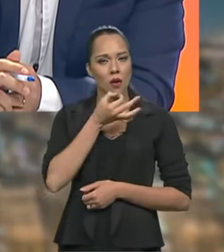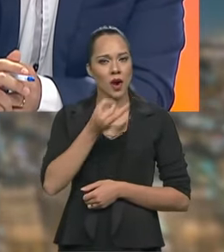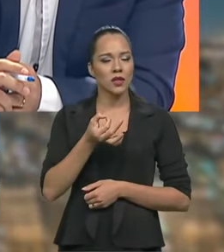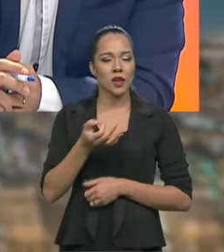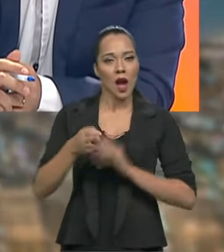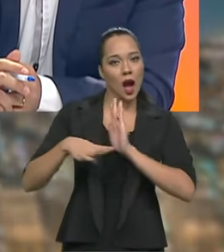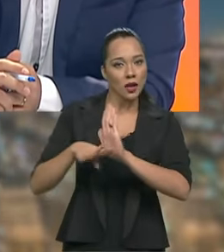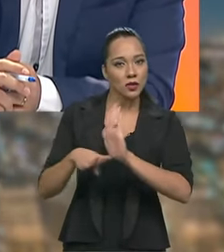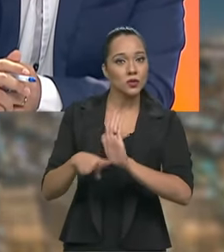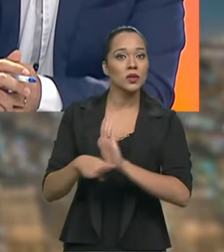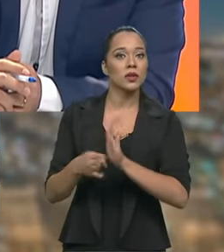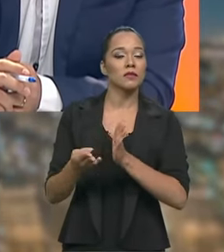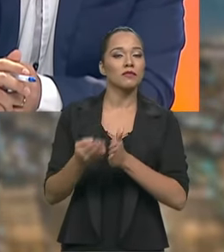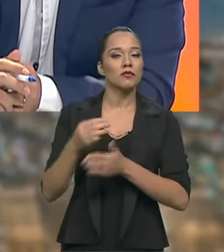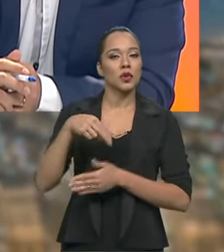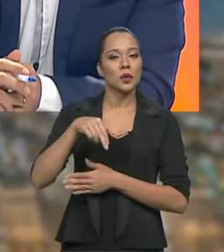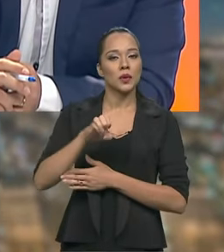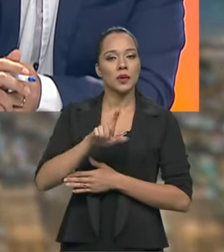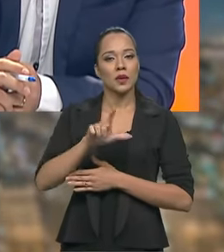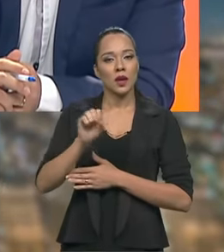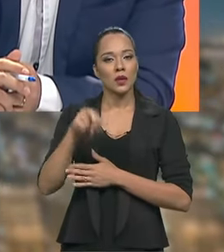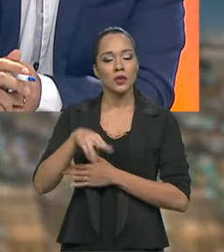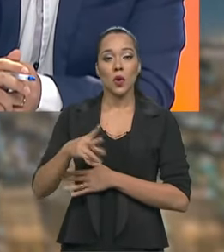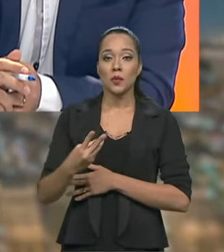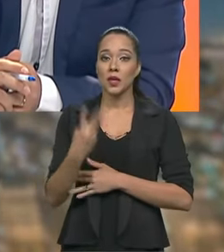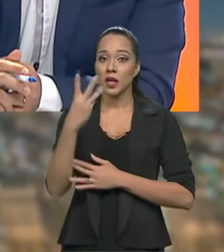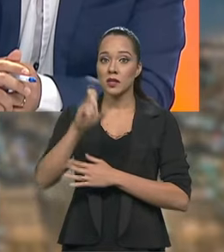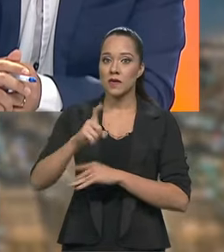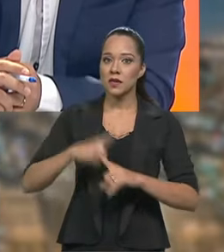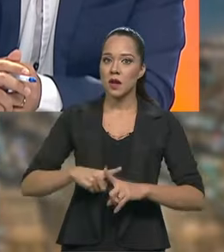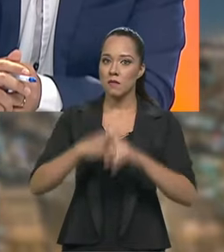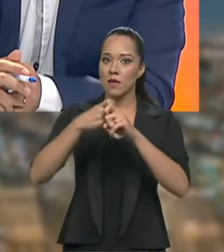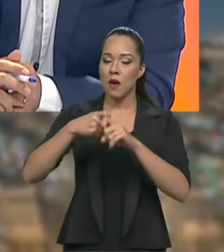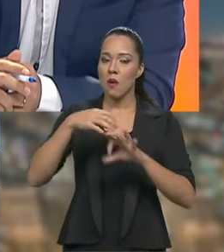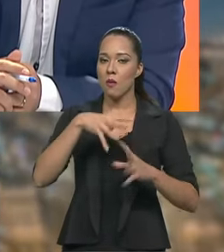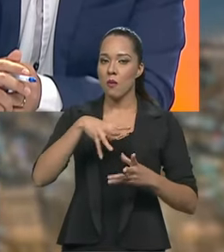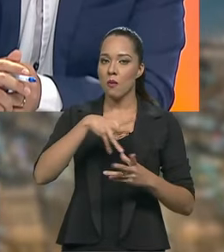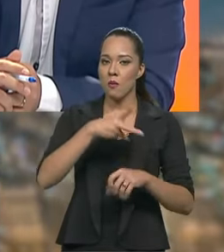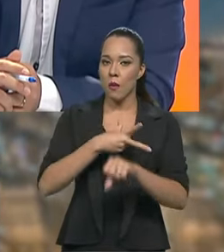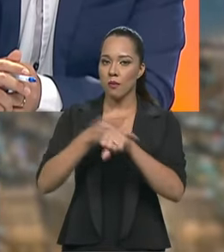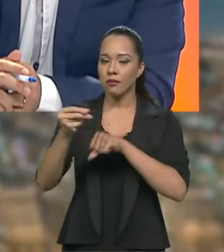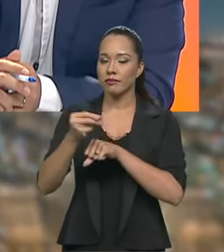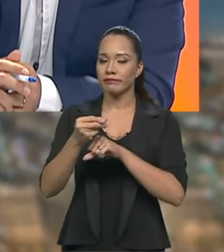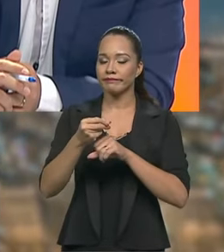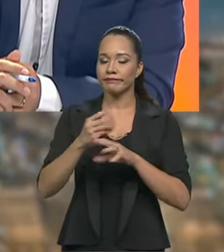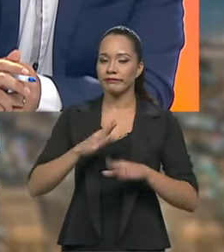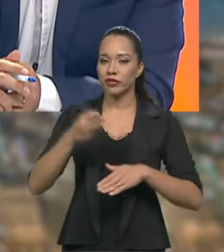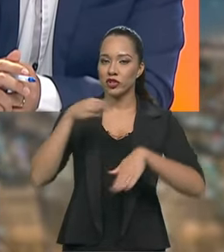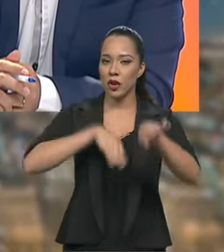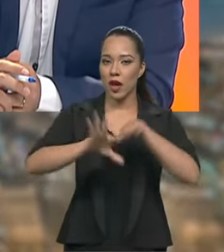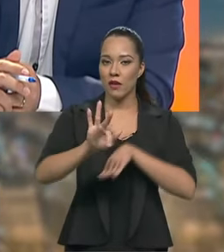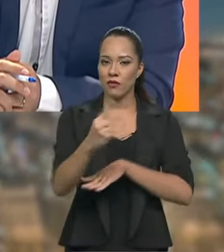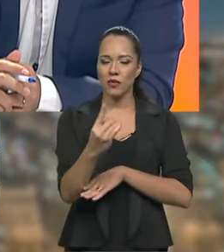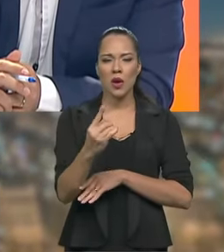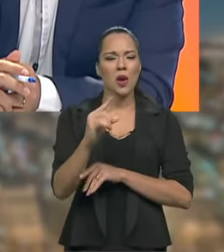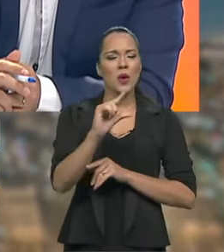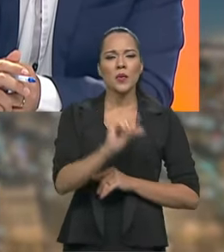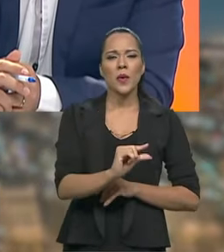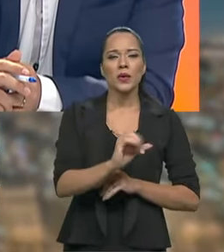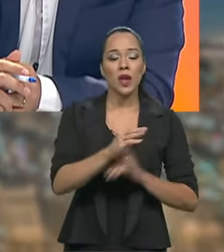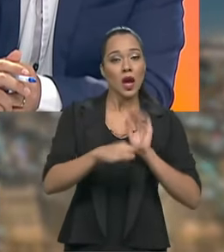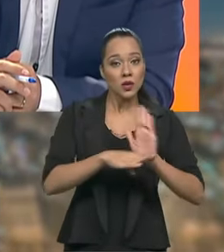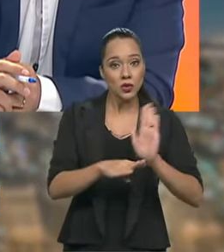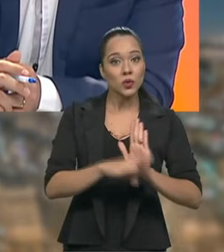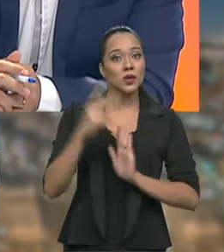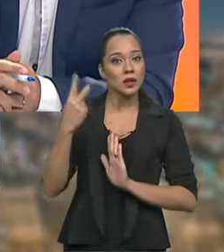a contribuição do Nelson Piquet como tricampeão mundial de Fórmula 1, ela acaba sendo menor do que a grande contribuição